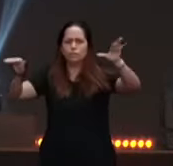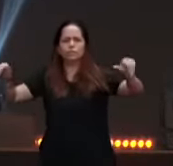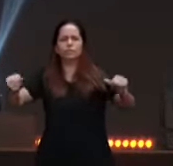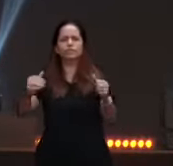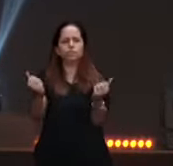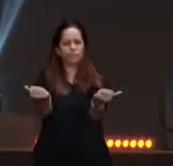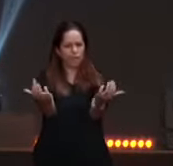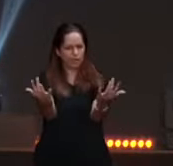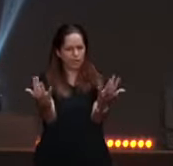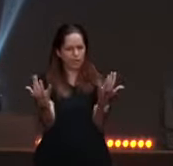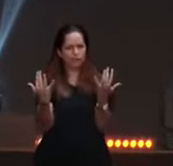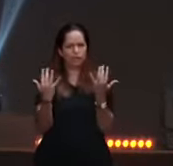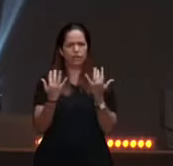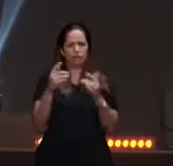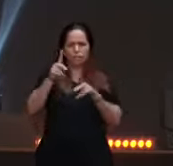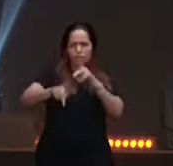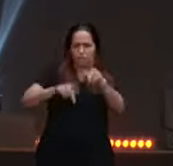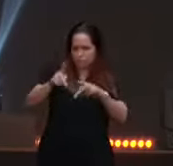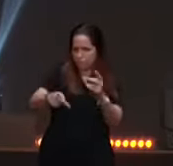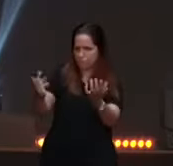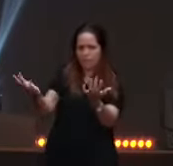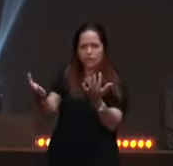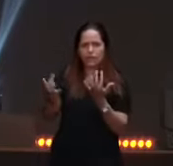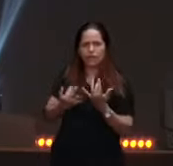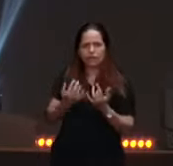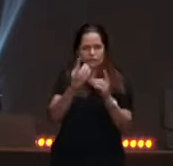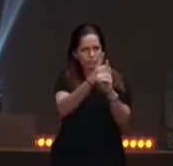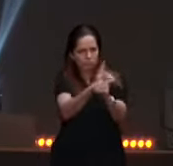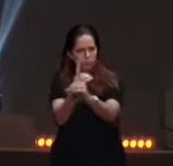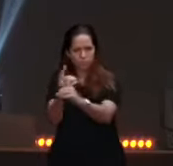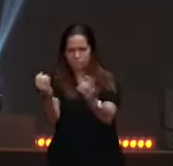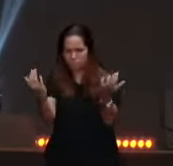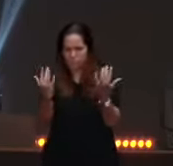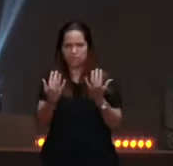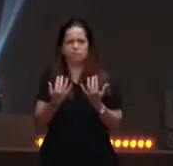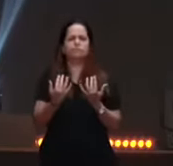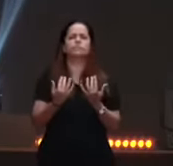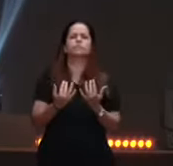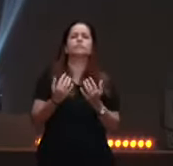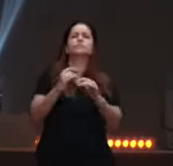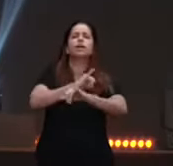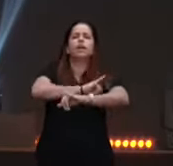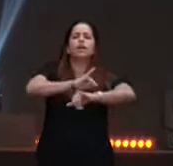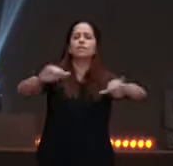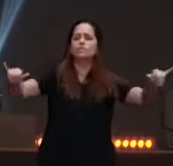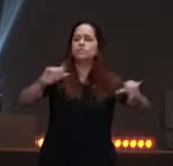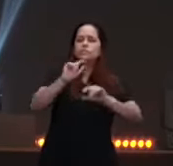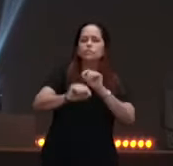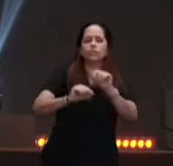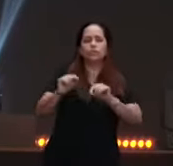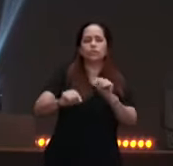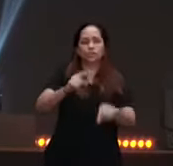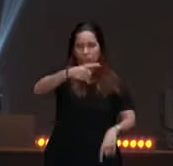vir, se alguém quiser acompanhar-me, negue-se a si mesmo,